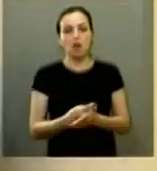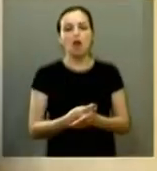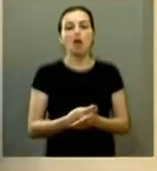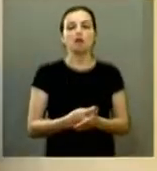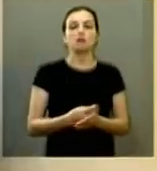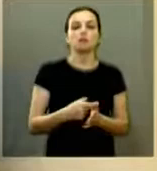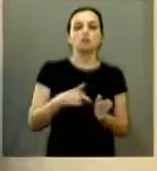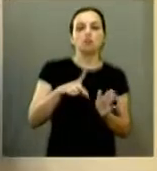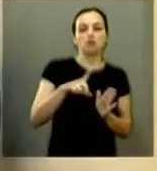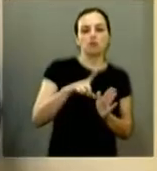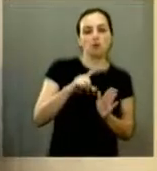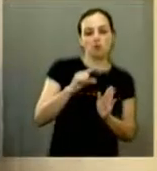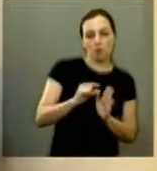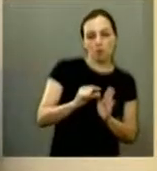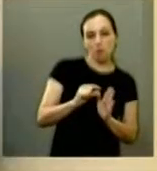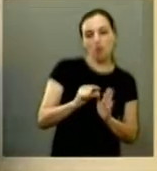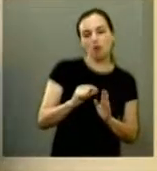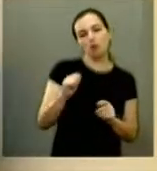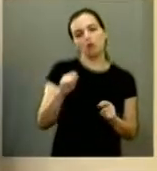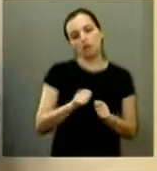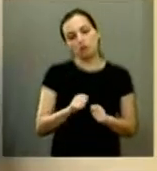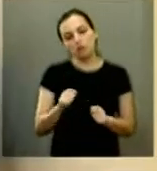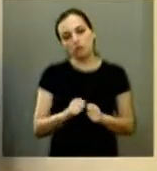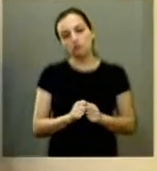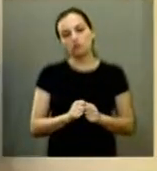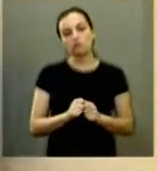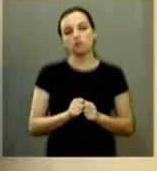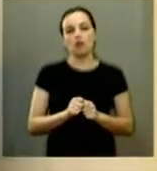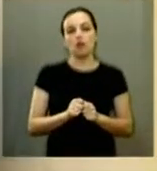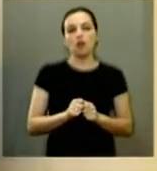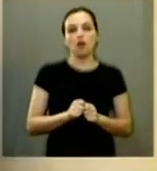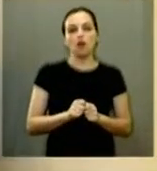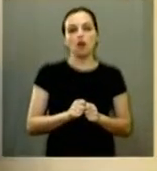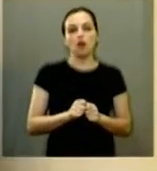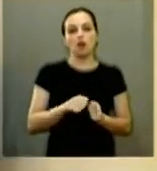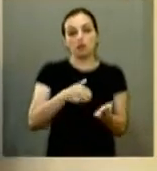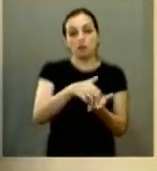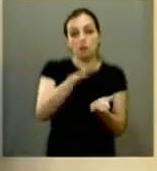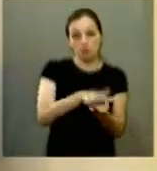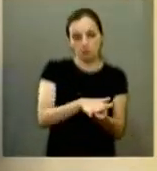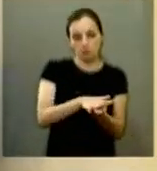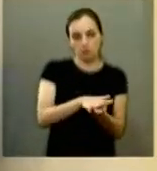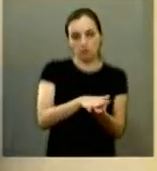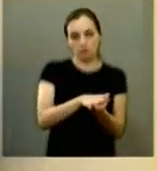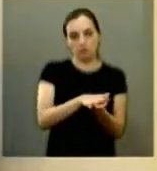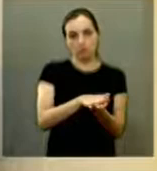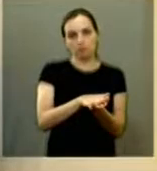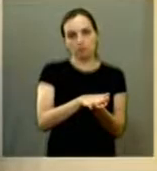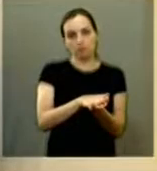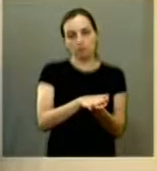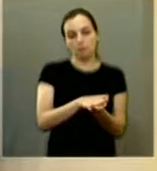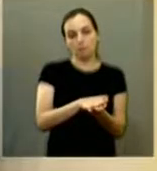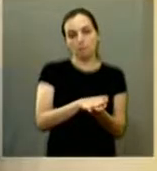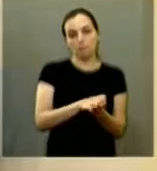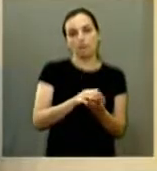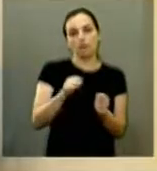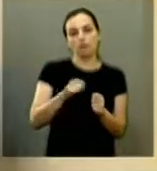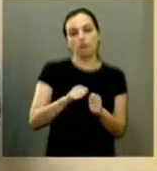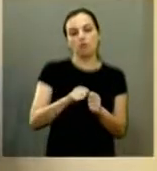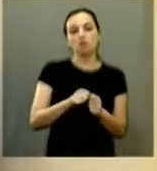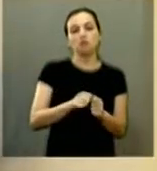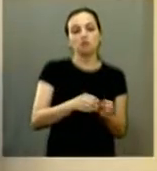você chega lá você faz ali você também não só vai para multar você vai fazer um